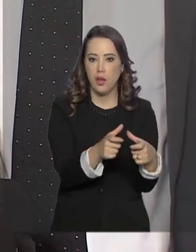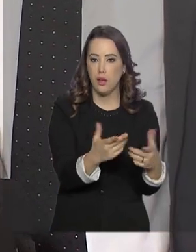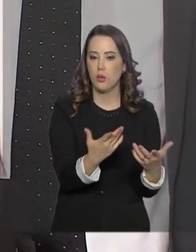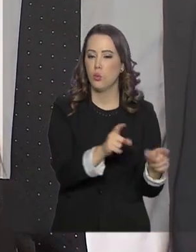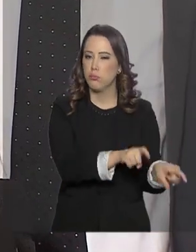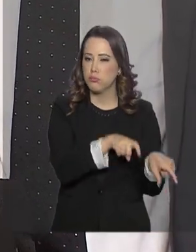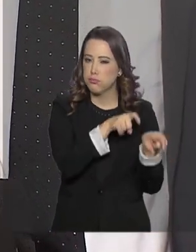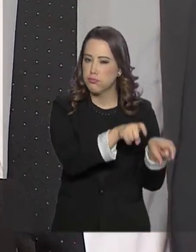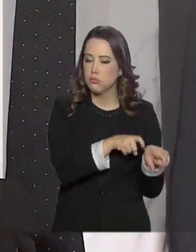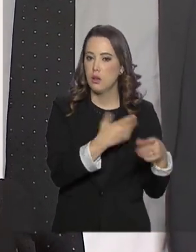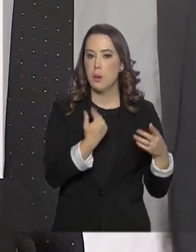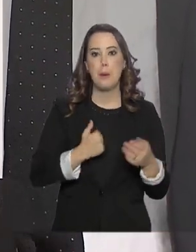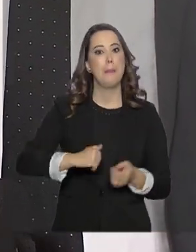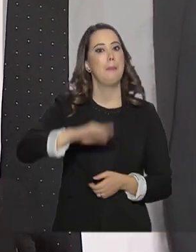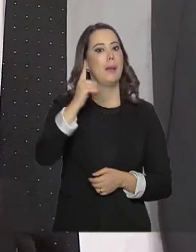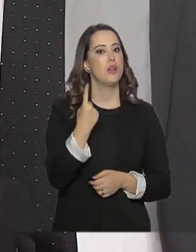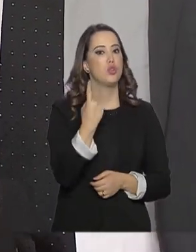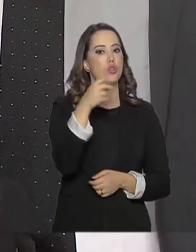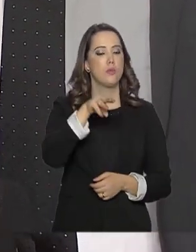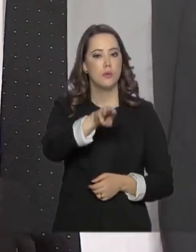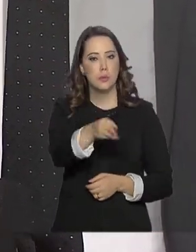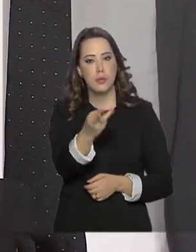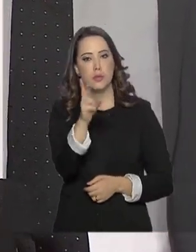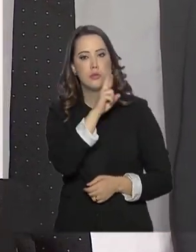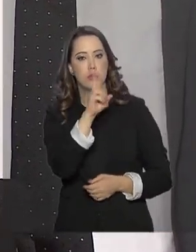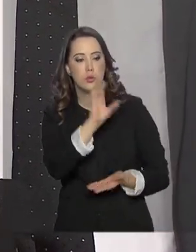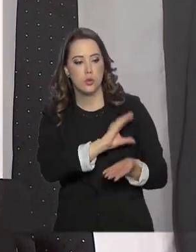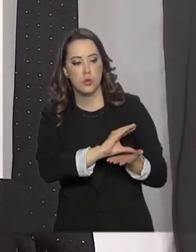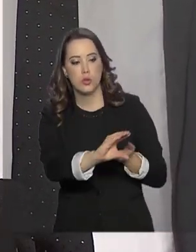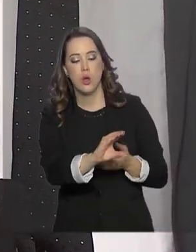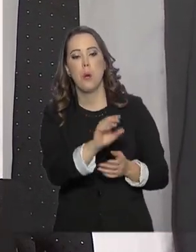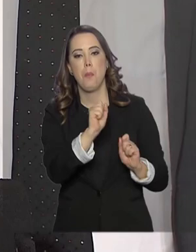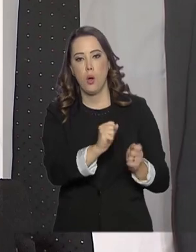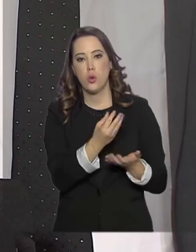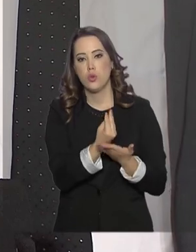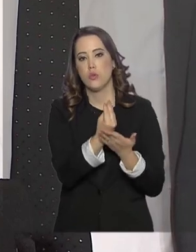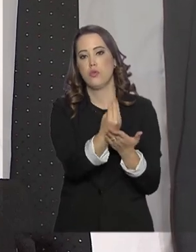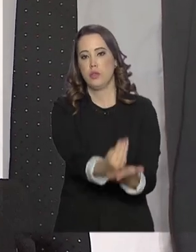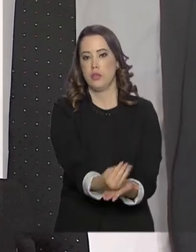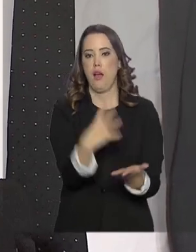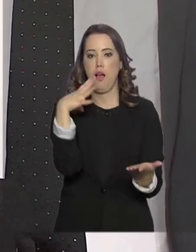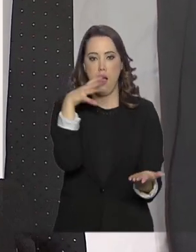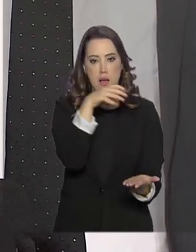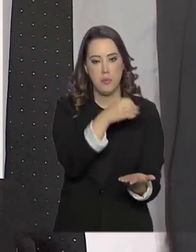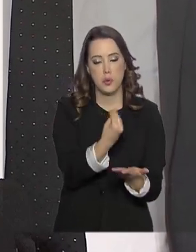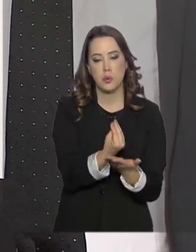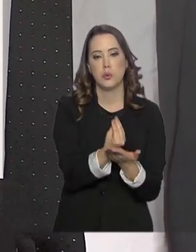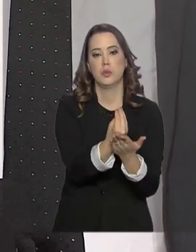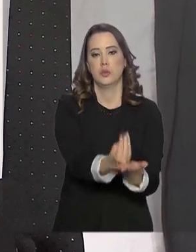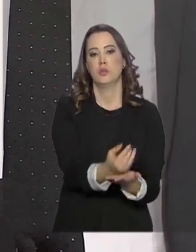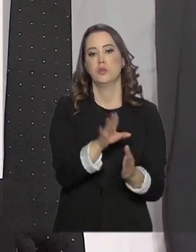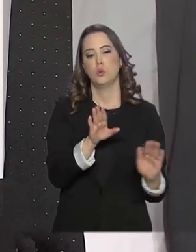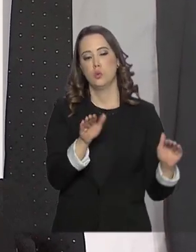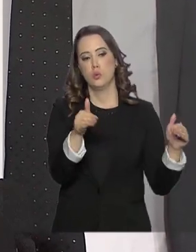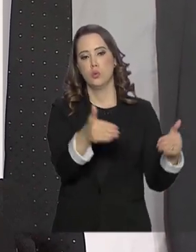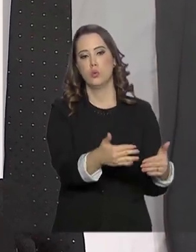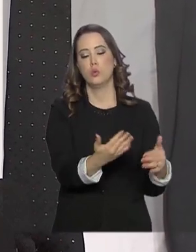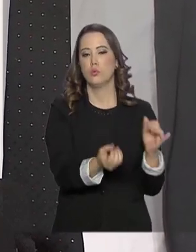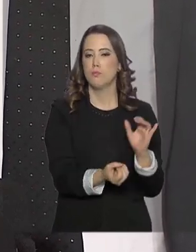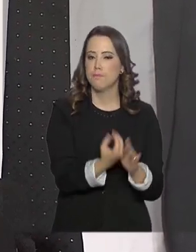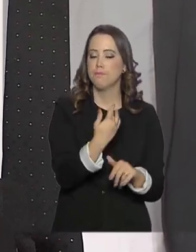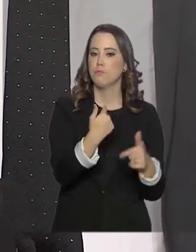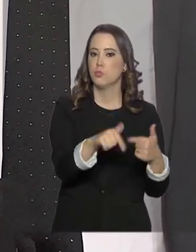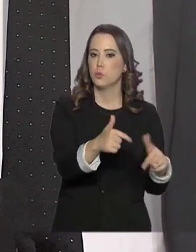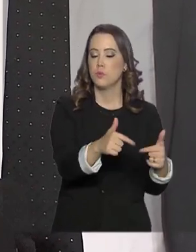mais de um milhão que nós podemos colocar urgentemente, eles têm que ser colocados nessa linha de produção,